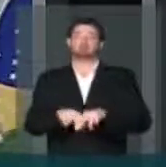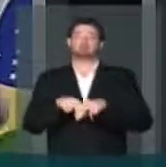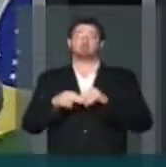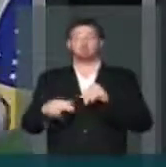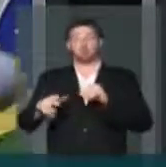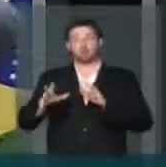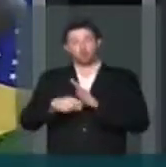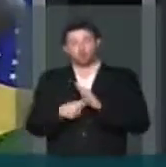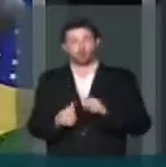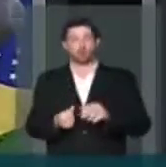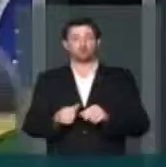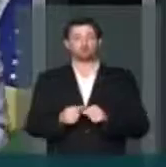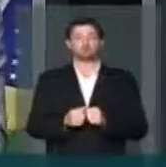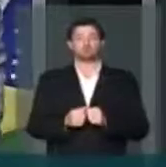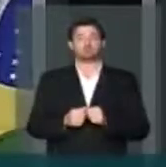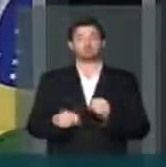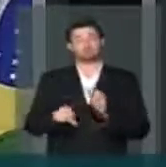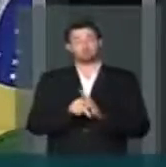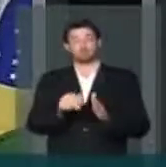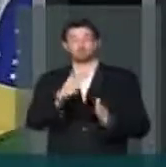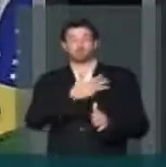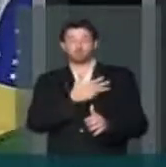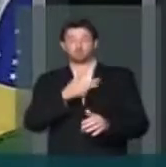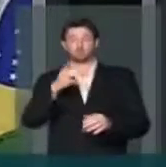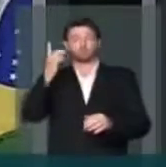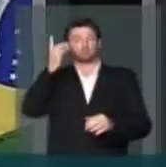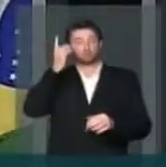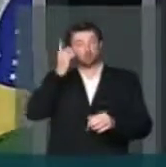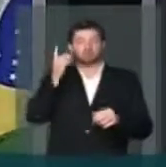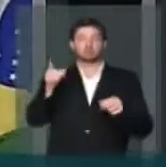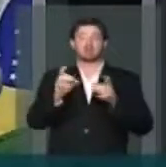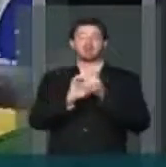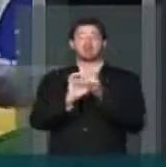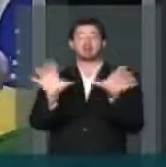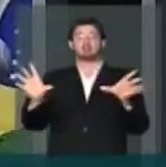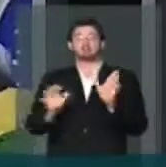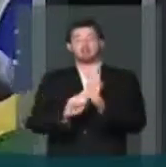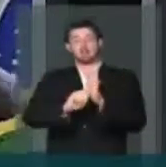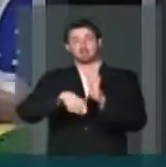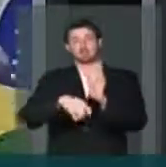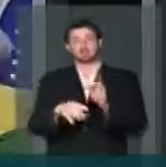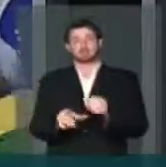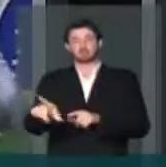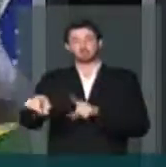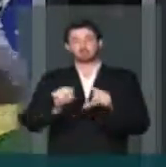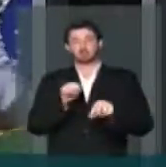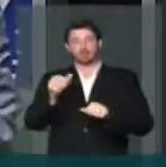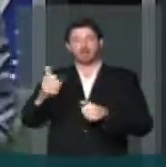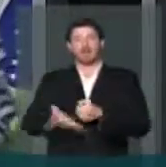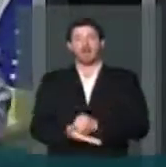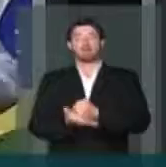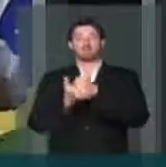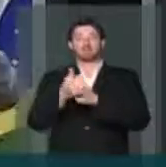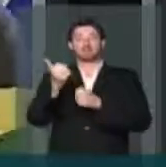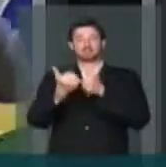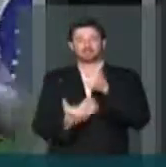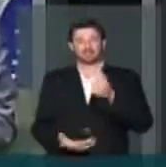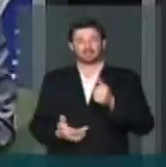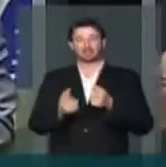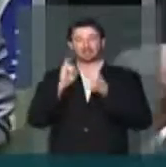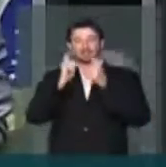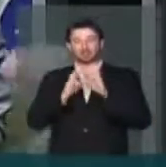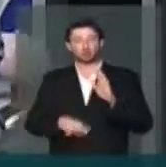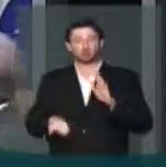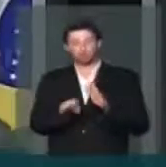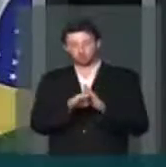o patrocínio, o aval do ex-presidente Lula e da presidente Dilma, que assinaram, que nomearam, que avalizaram os diretores, os seus